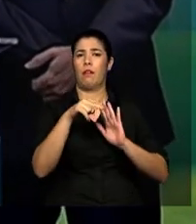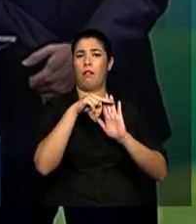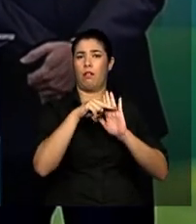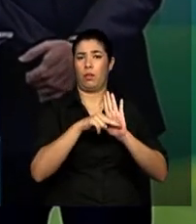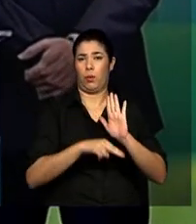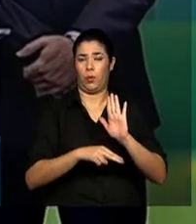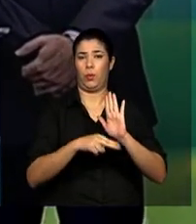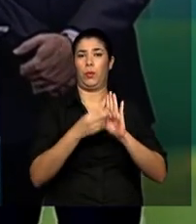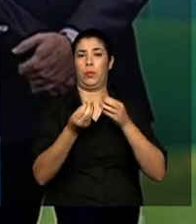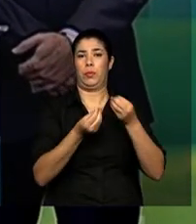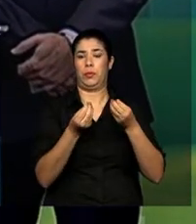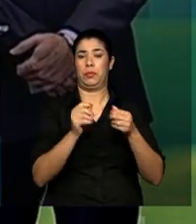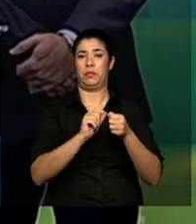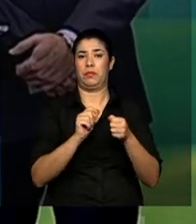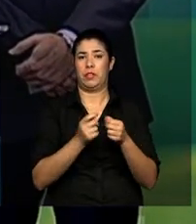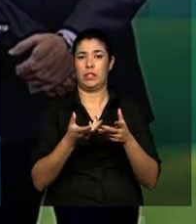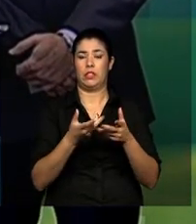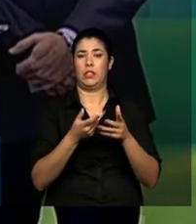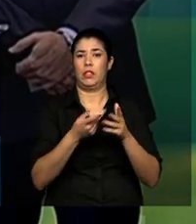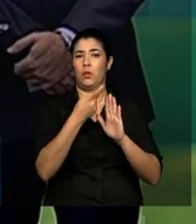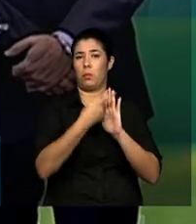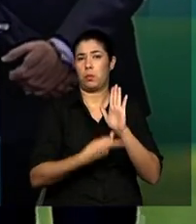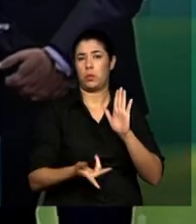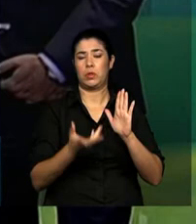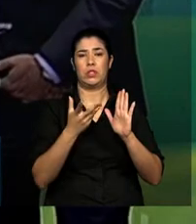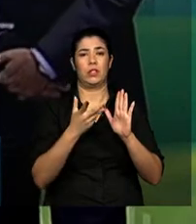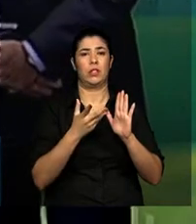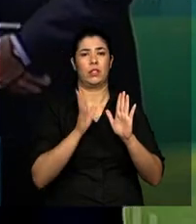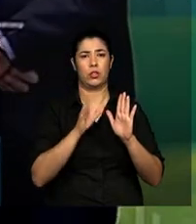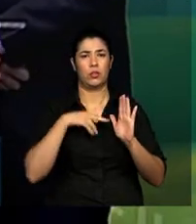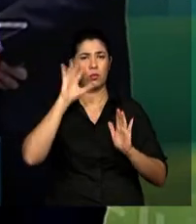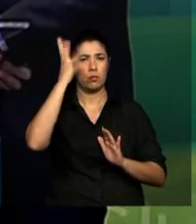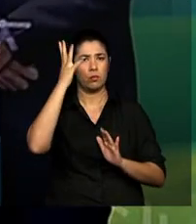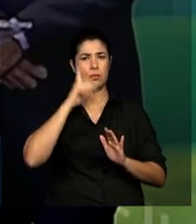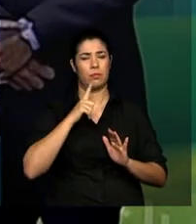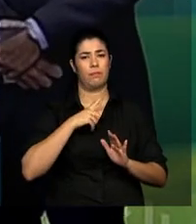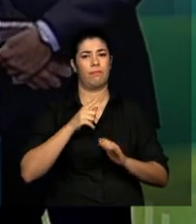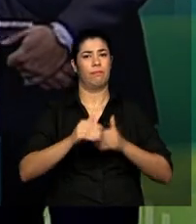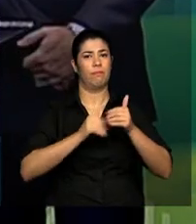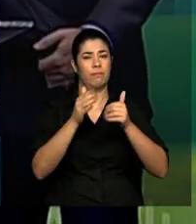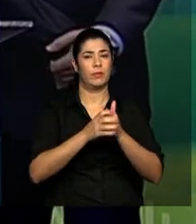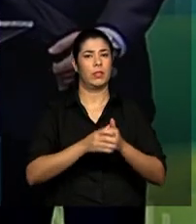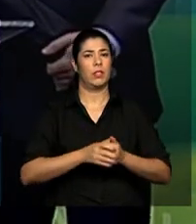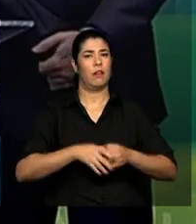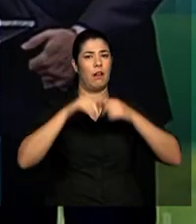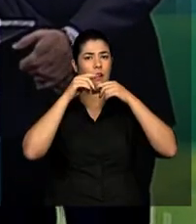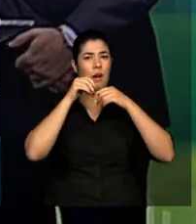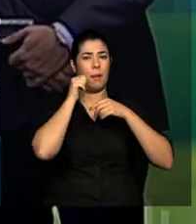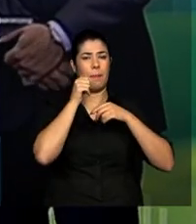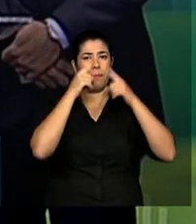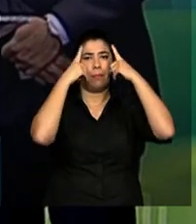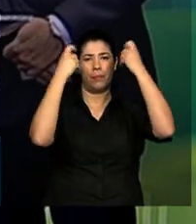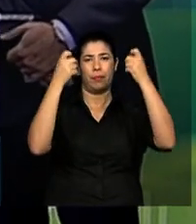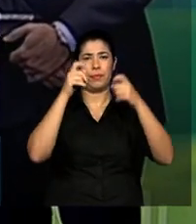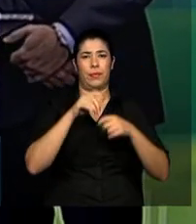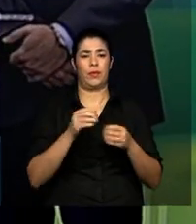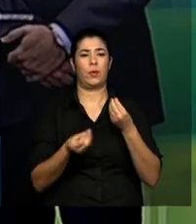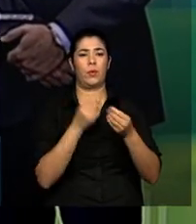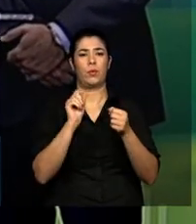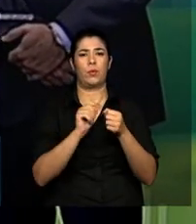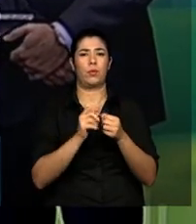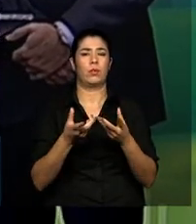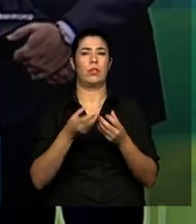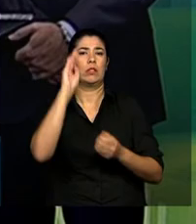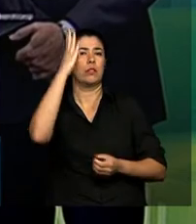procedimento, elas já foram definidas, já está valendo a partir de agora a vítima de violência sexual, ela pode procurar qualquer hospital no Brasil